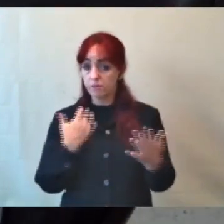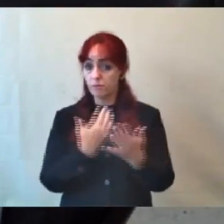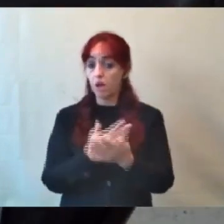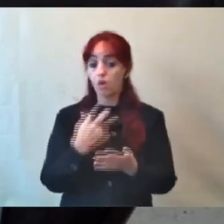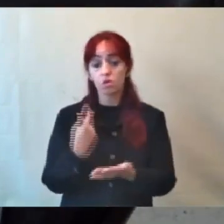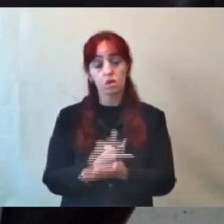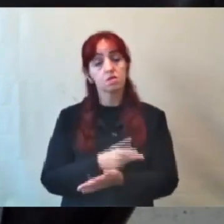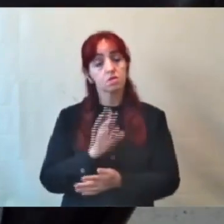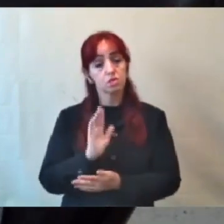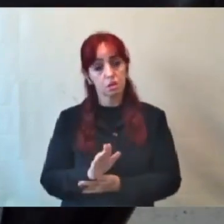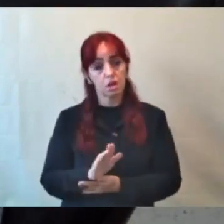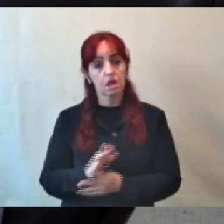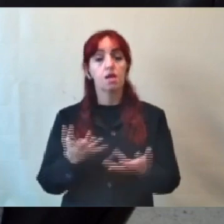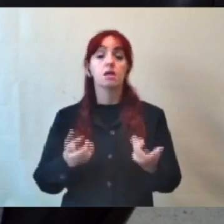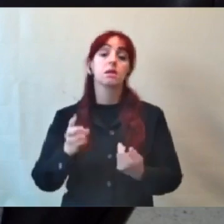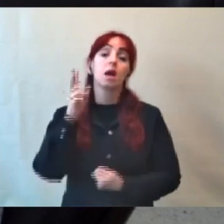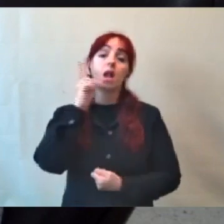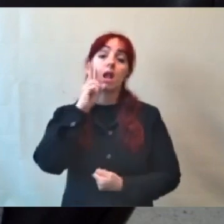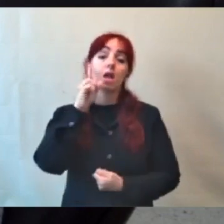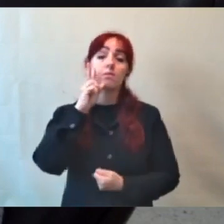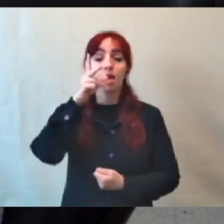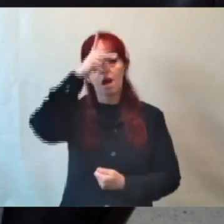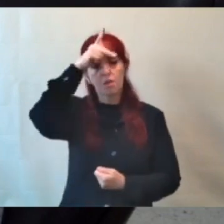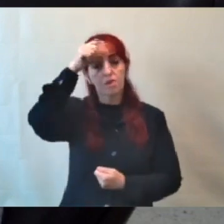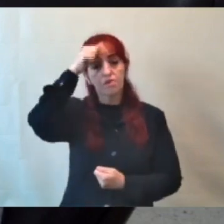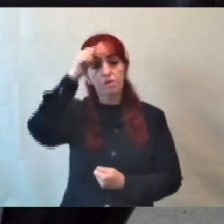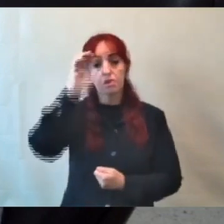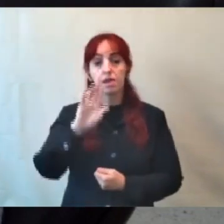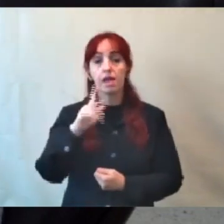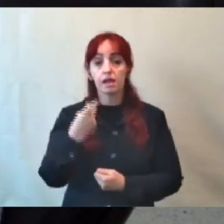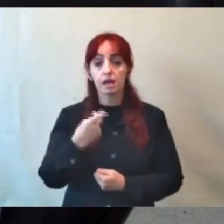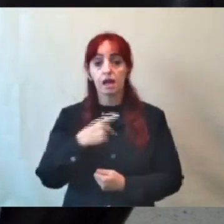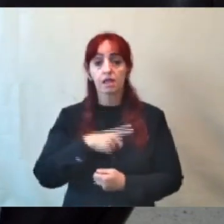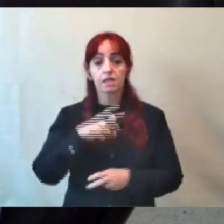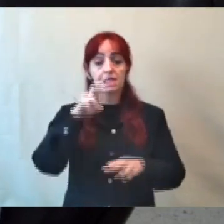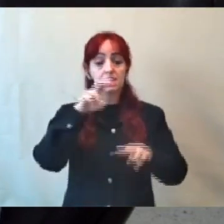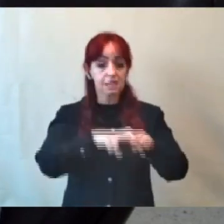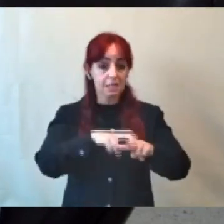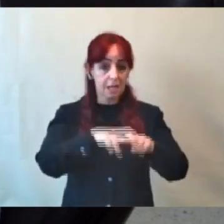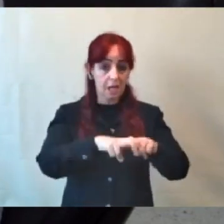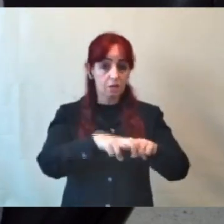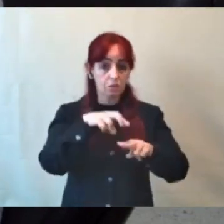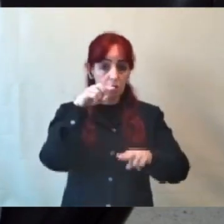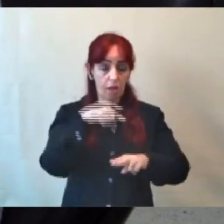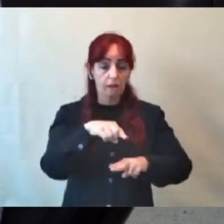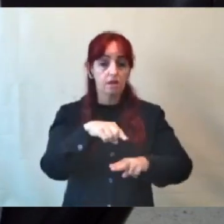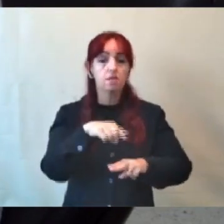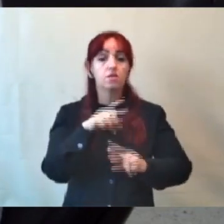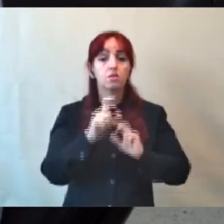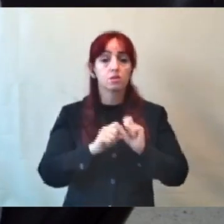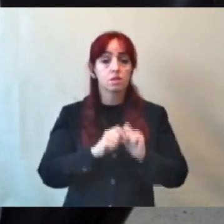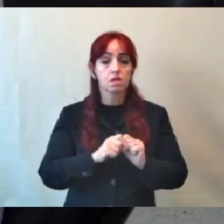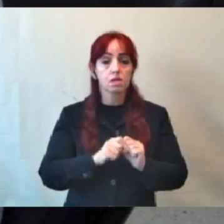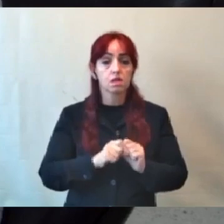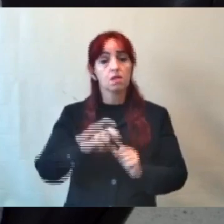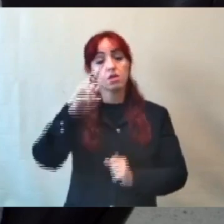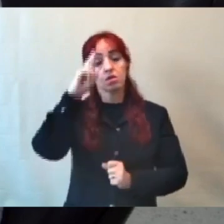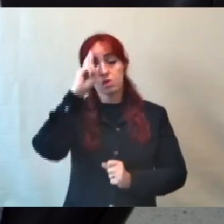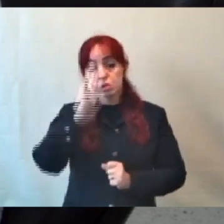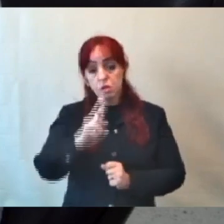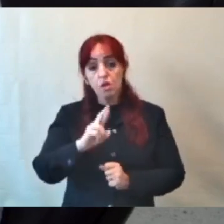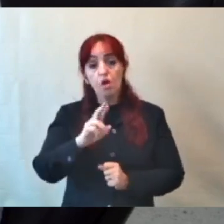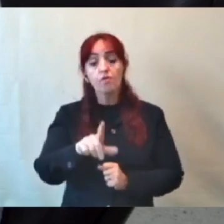Belo Horizonte, que está sentado nesse momento na cadeira, que o senhor foi eleito,